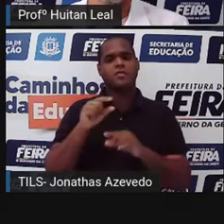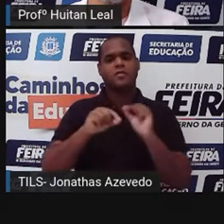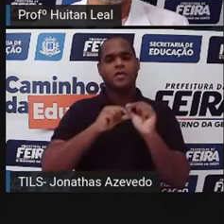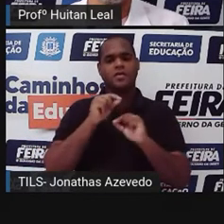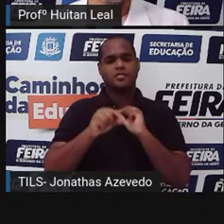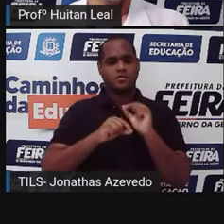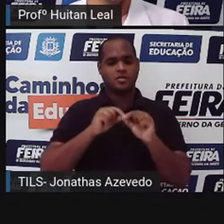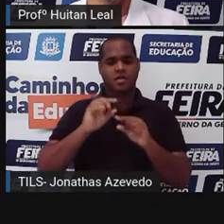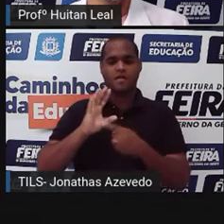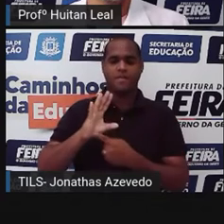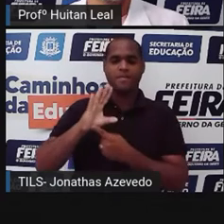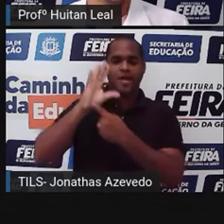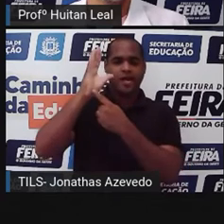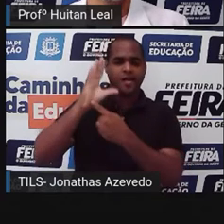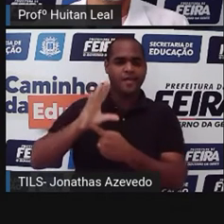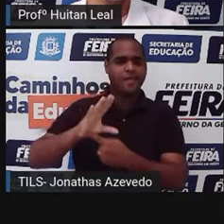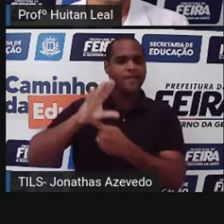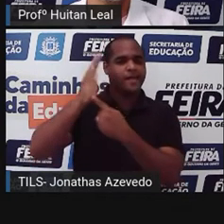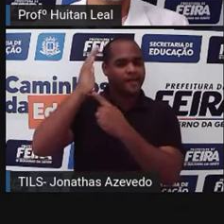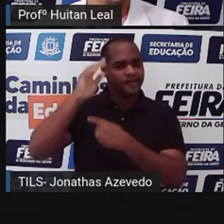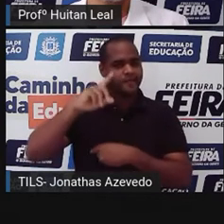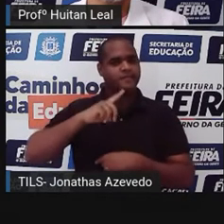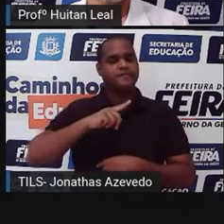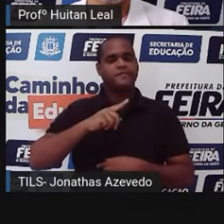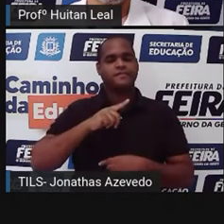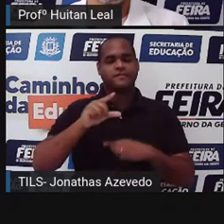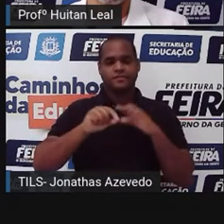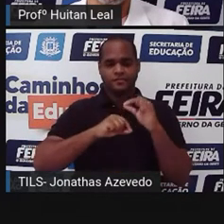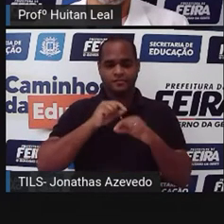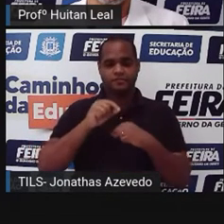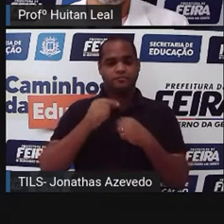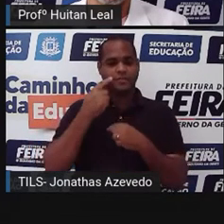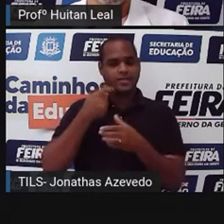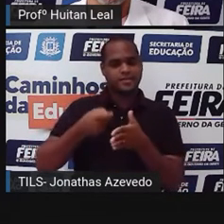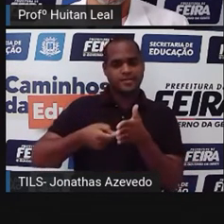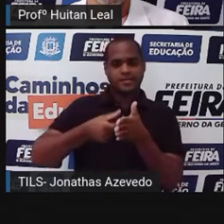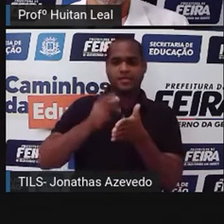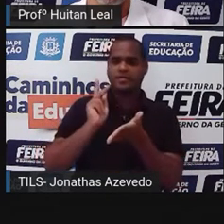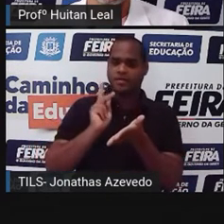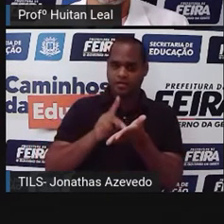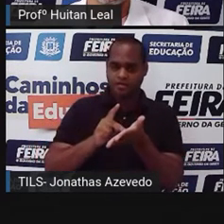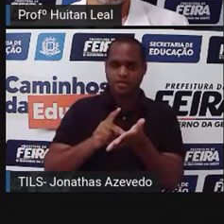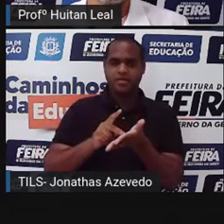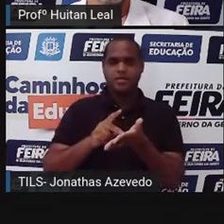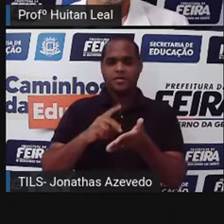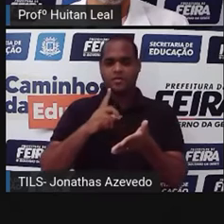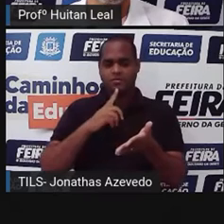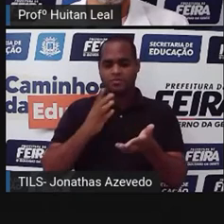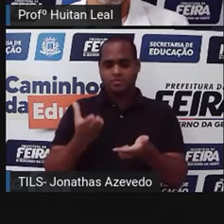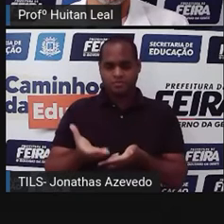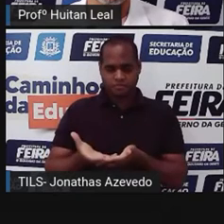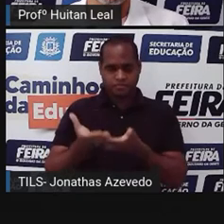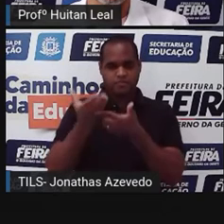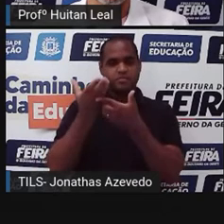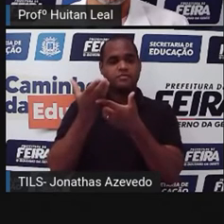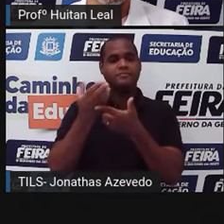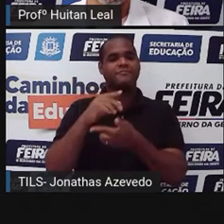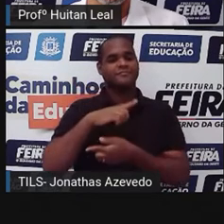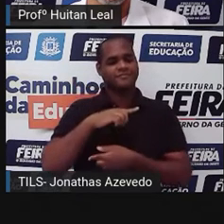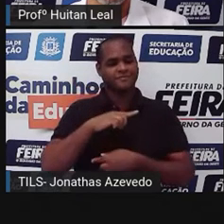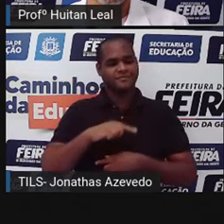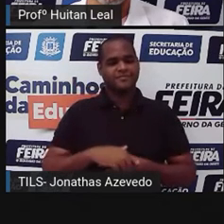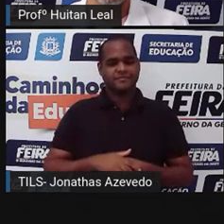são os acontecimentos. Os acontecimentos, então, eles devem ser recentes, reais e relevantes.